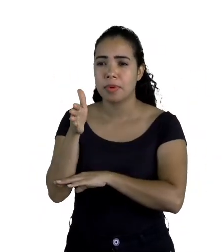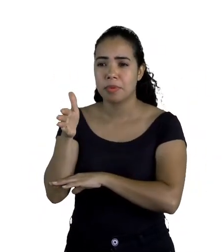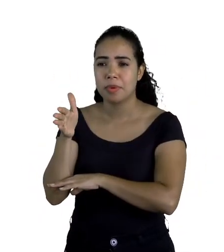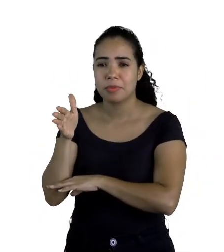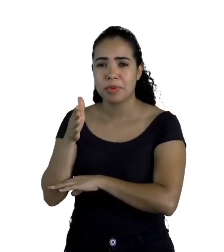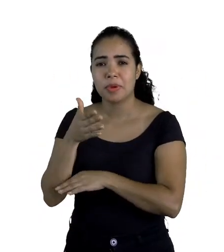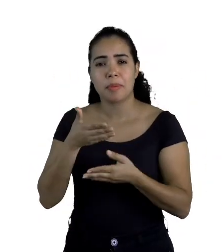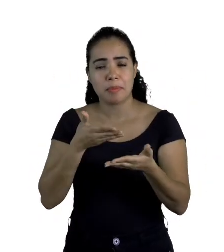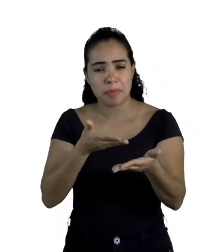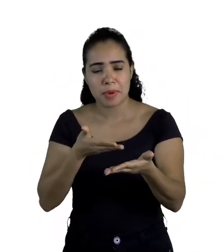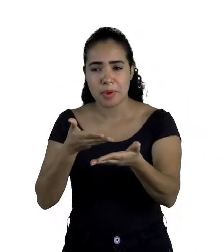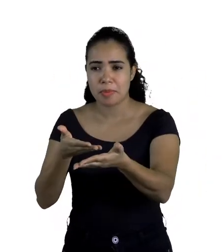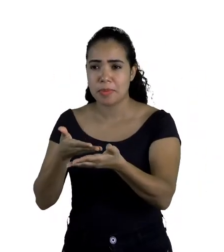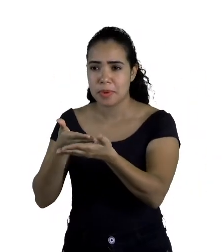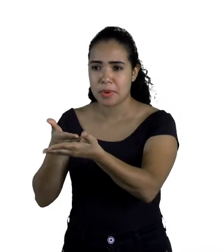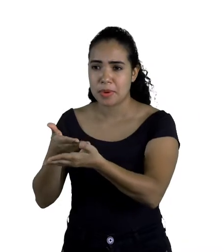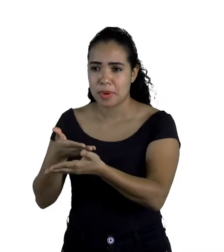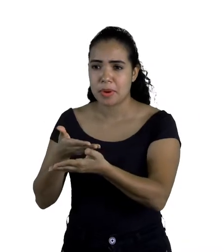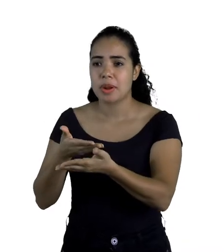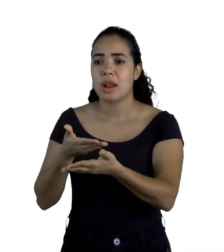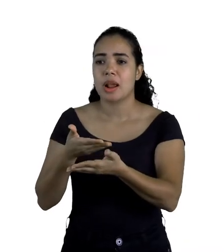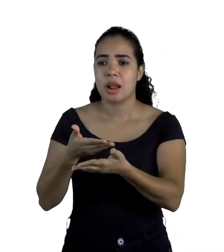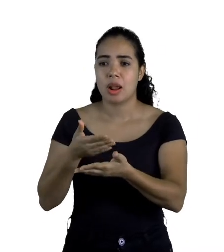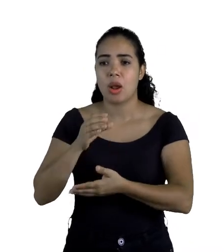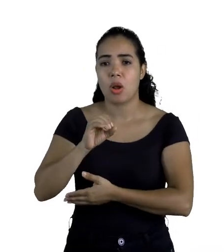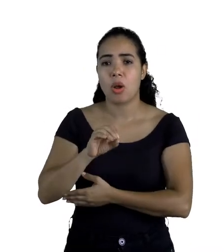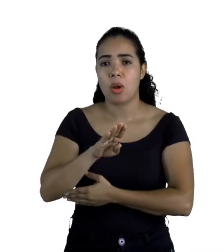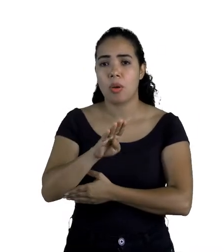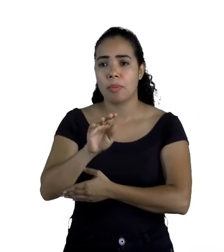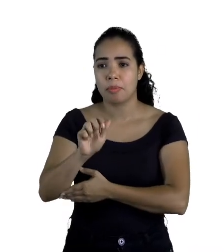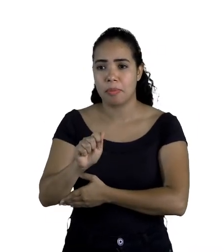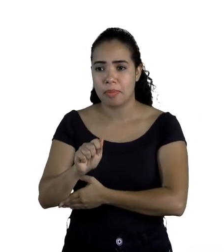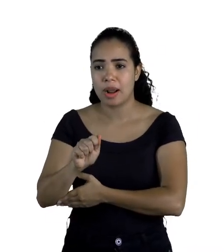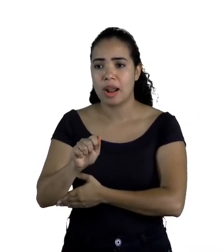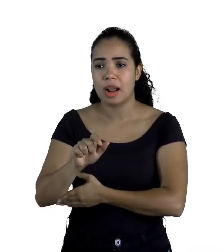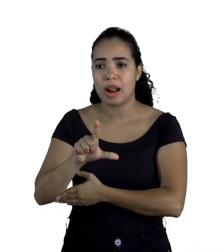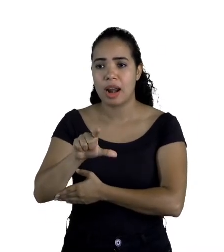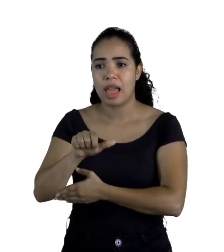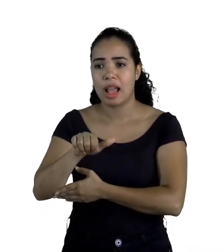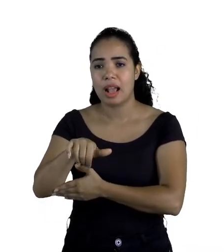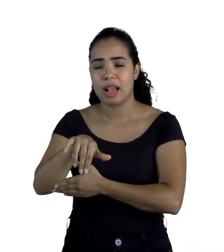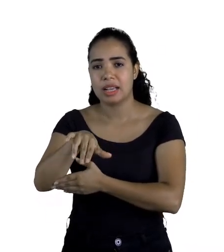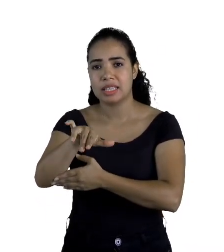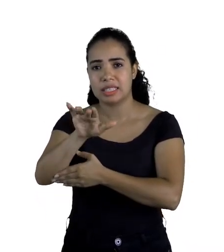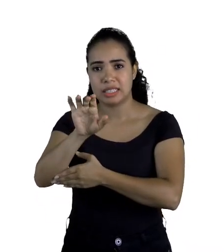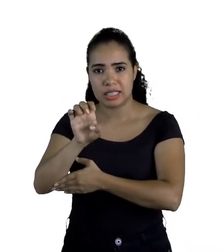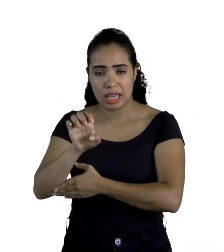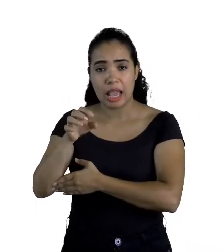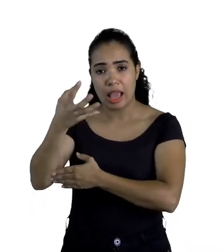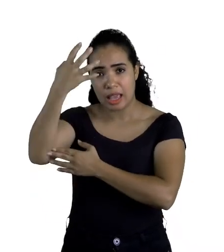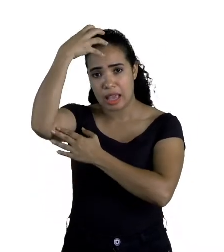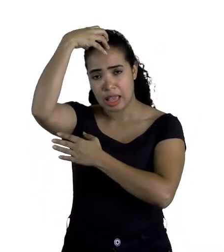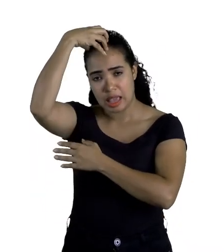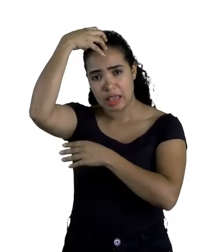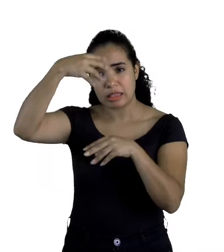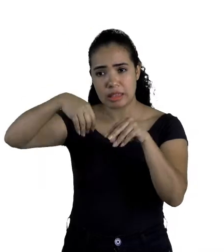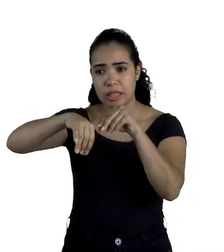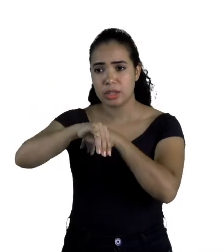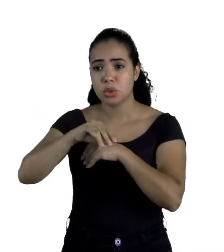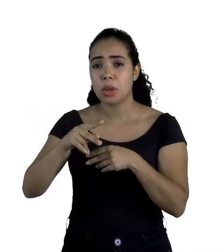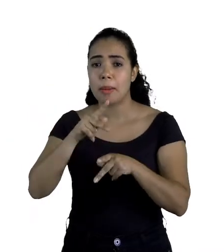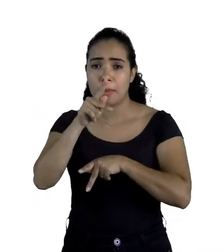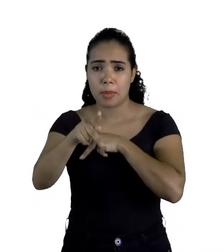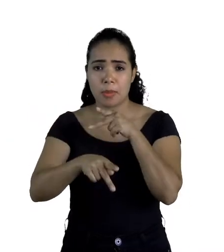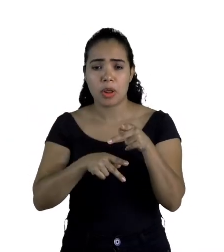recebido pelo abalaiê, que significa rei da terra. E todas as pessoas que tinham